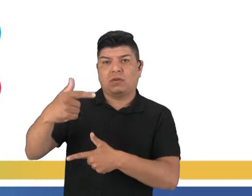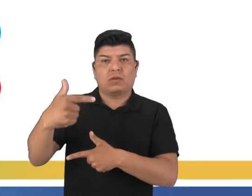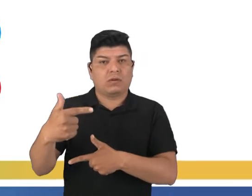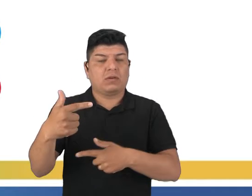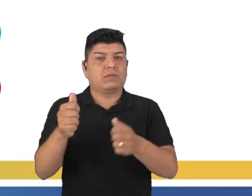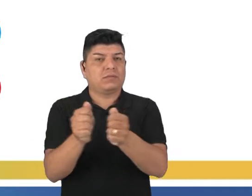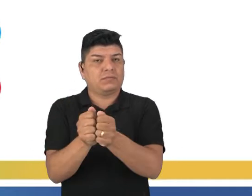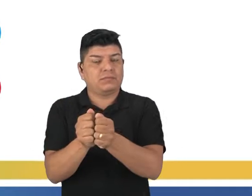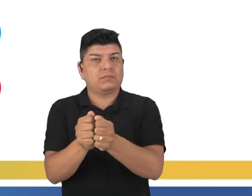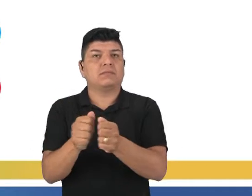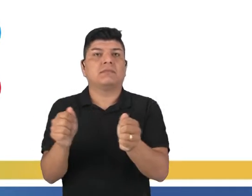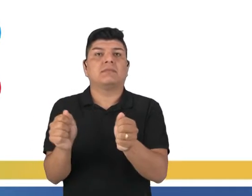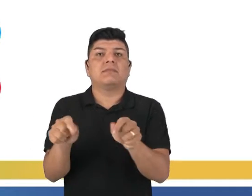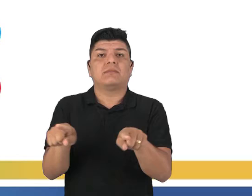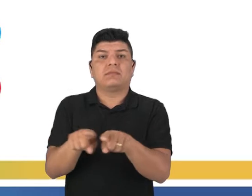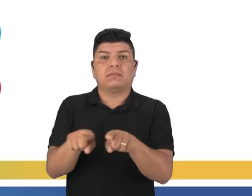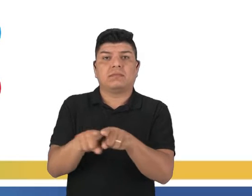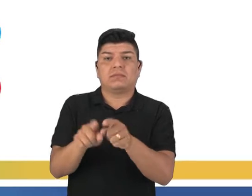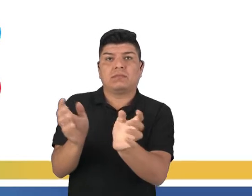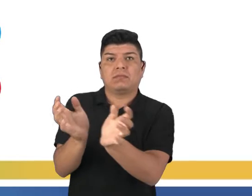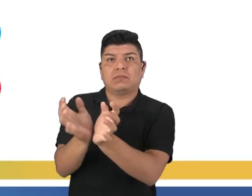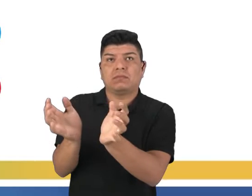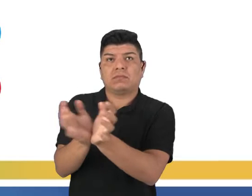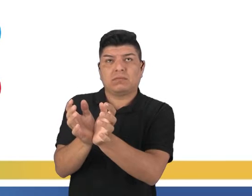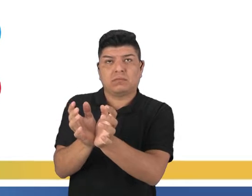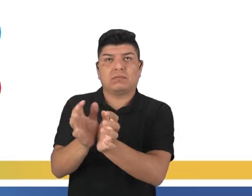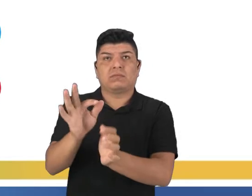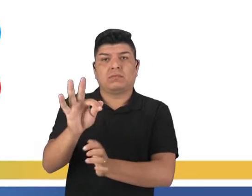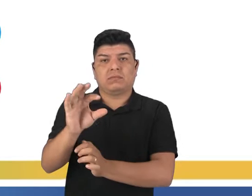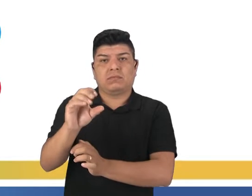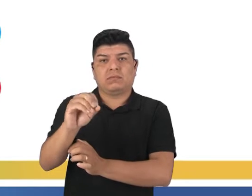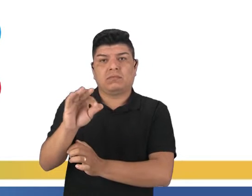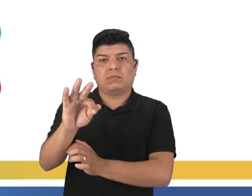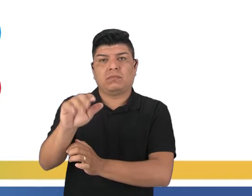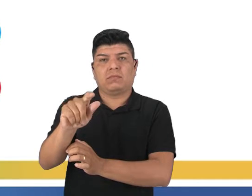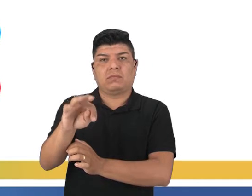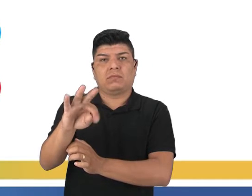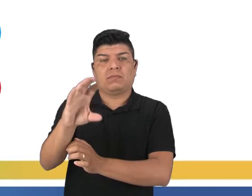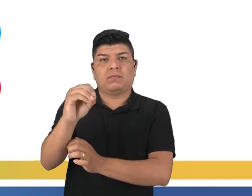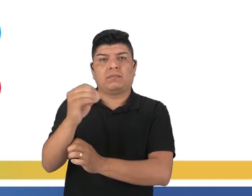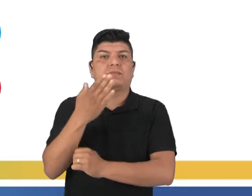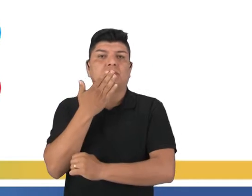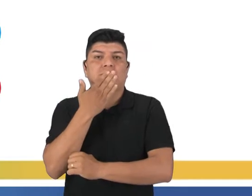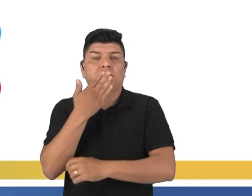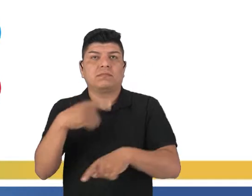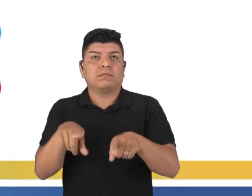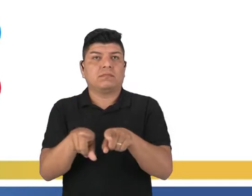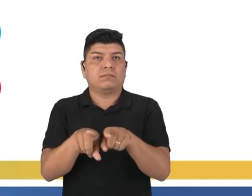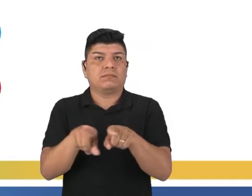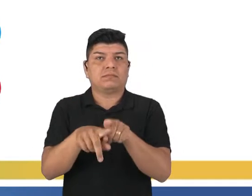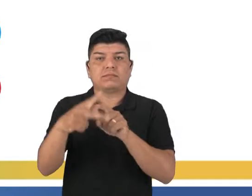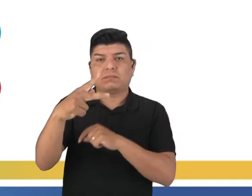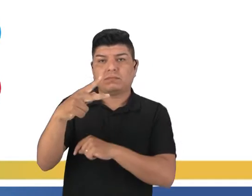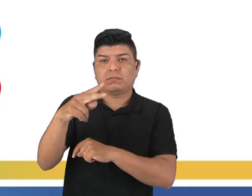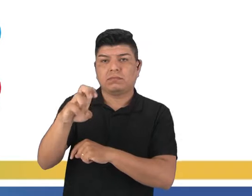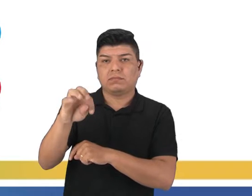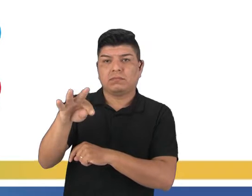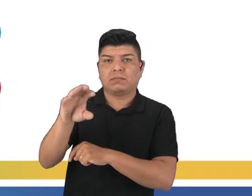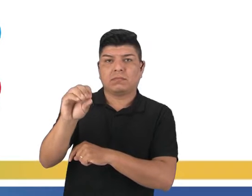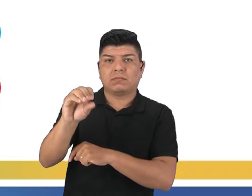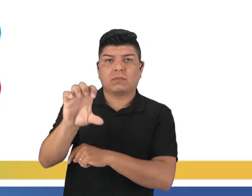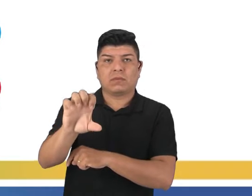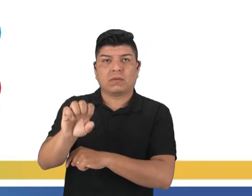Além disso, elas são compostas por um grupo fosfato, um açúcar, ou seja, uma pentose e uma base